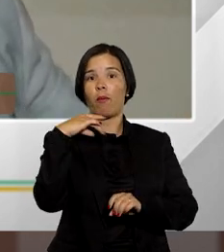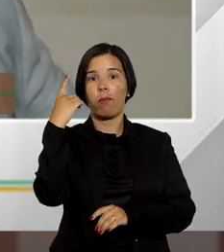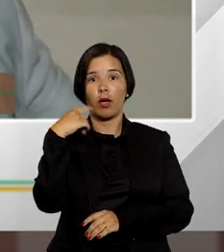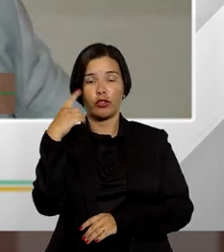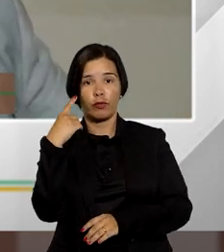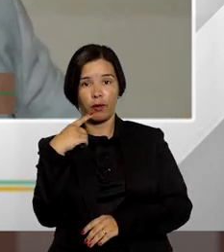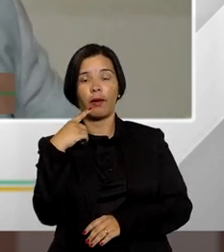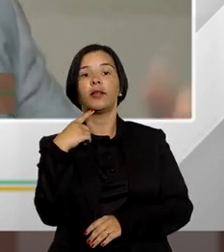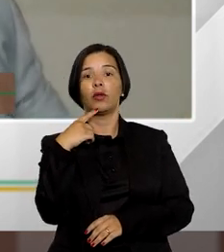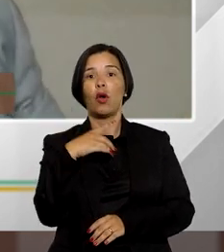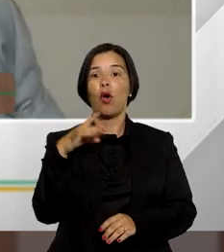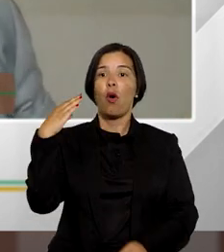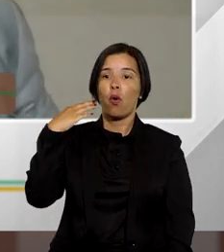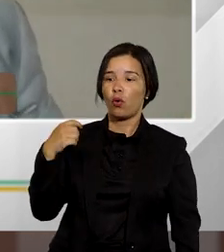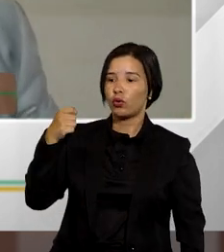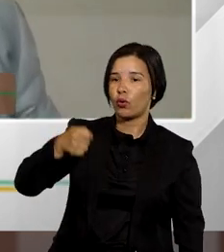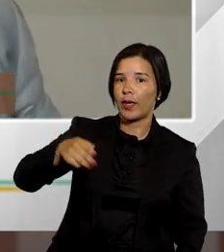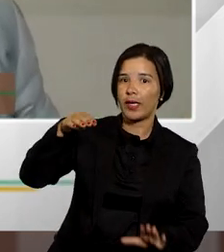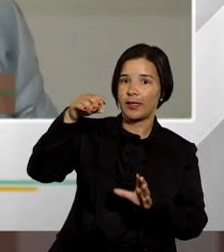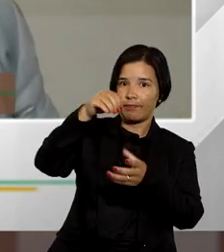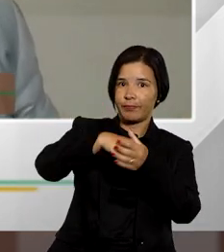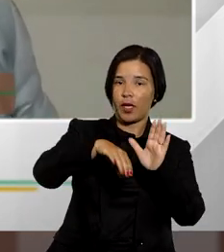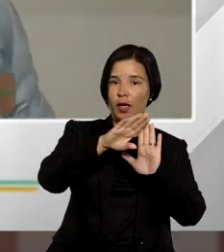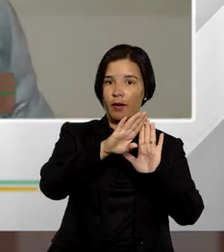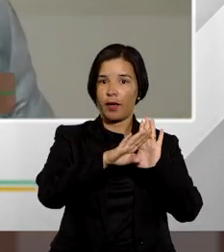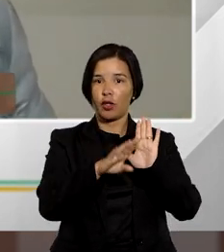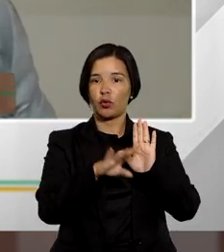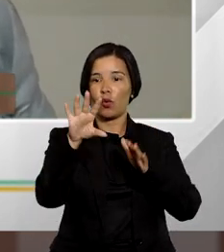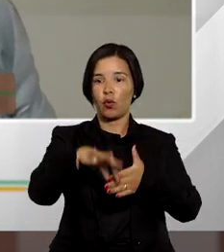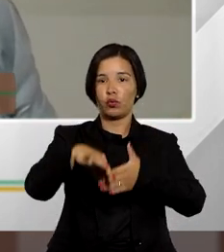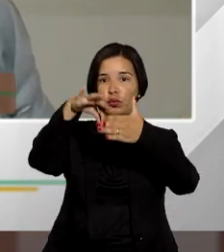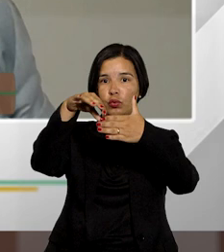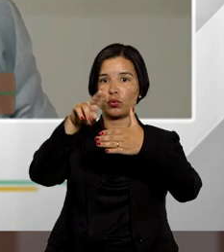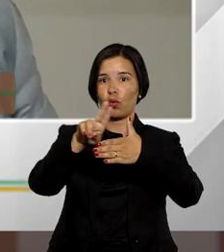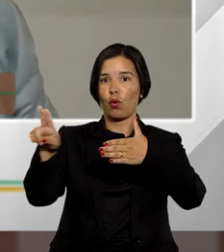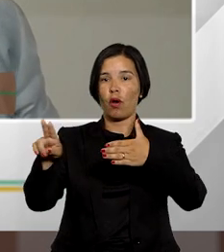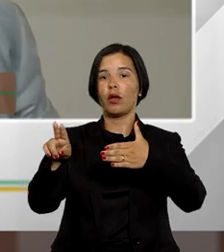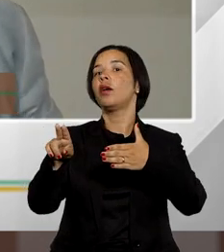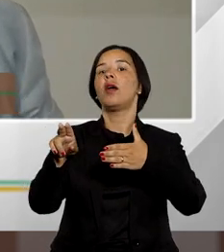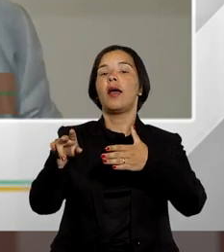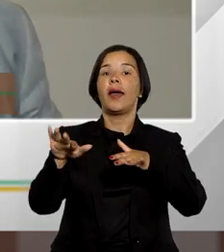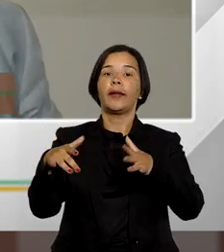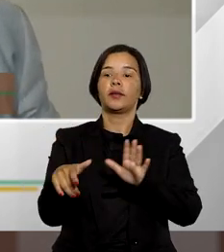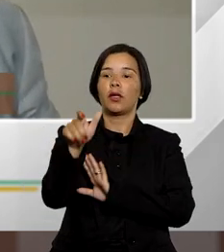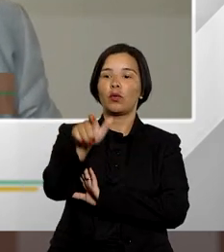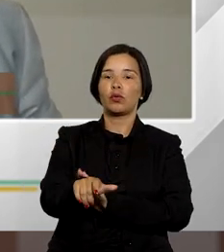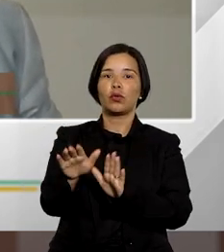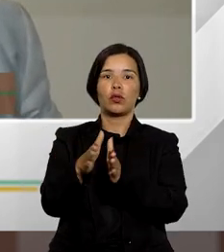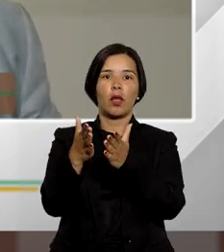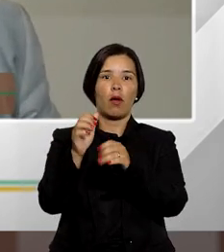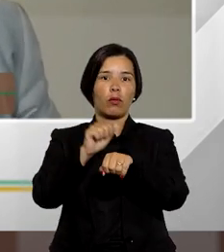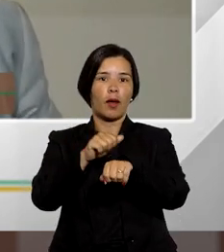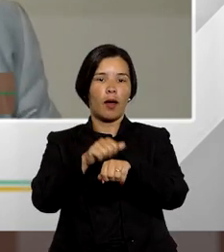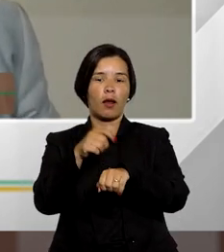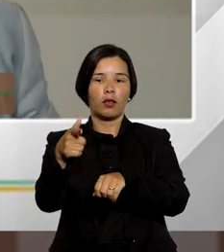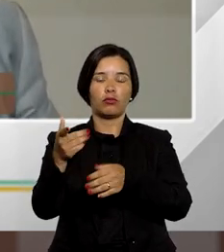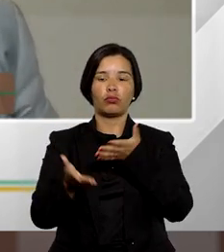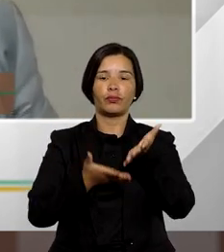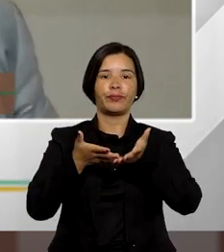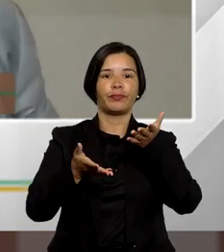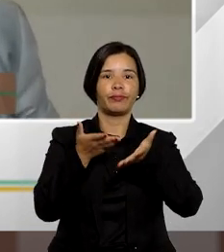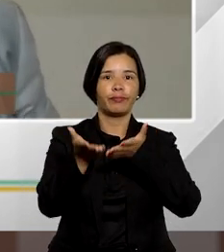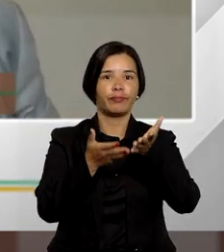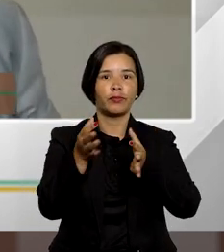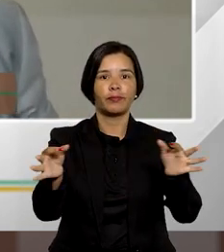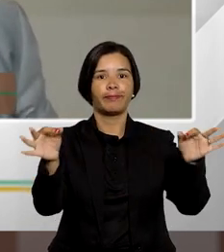o advogado da ativa se inscreve o juiz dentro daqueles que estão inscritos nomeiam para cidadão carente e esse cidadão carente ele recebe o atendimento